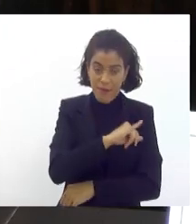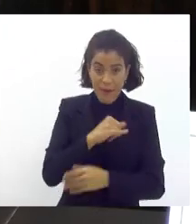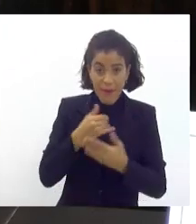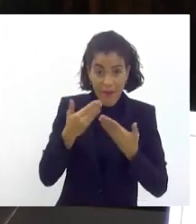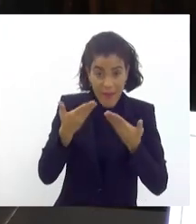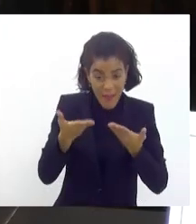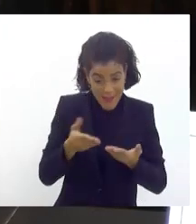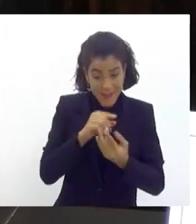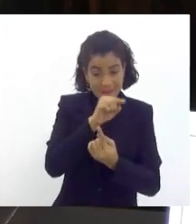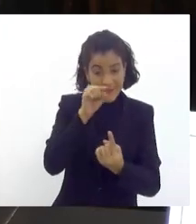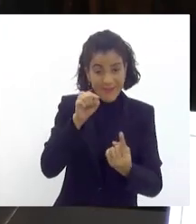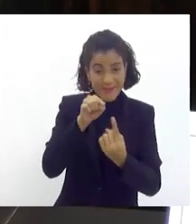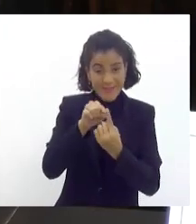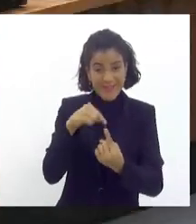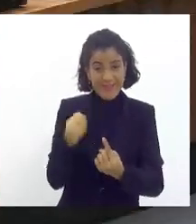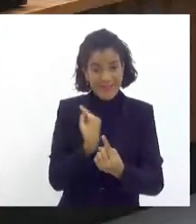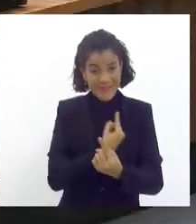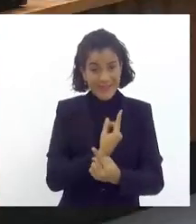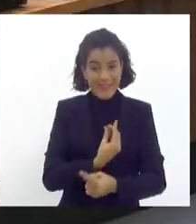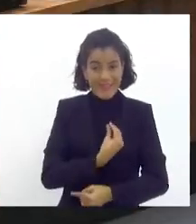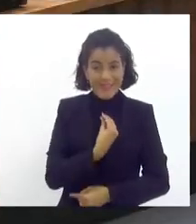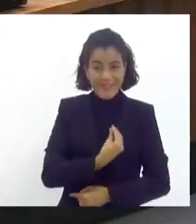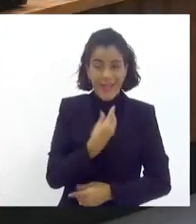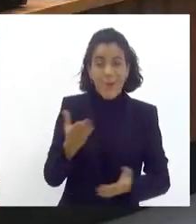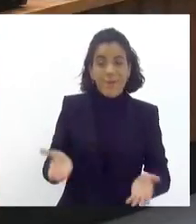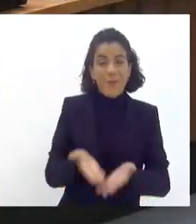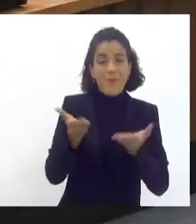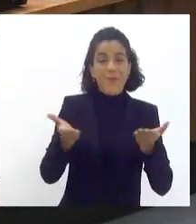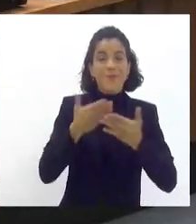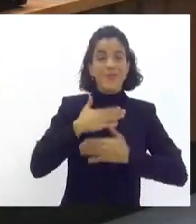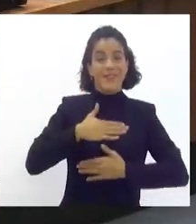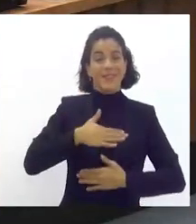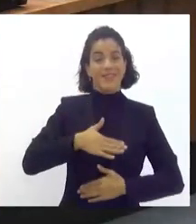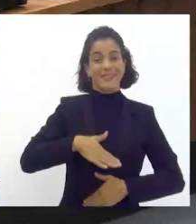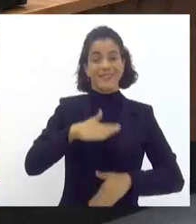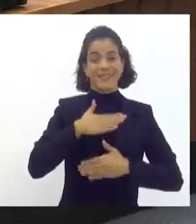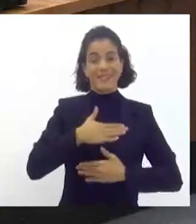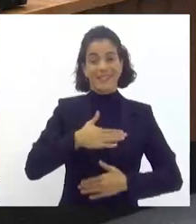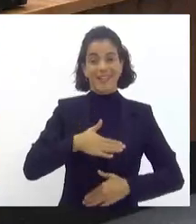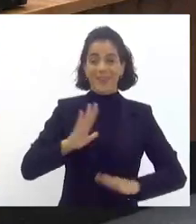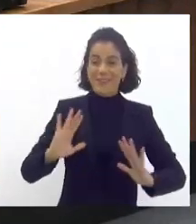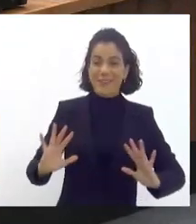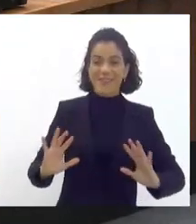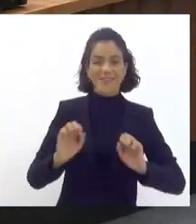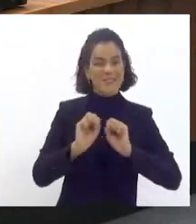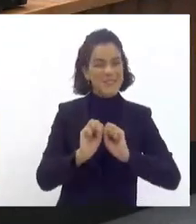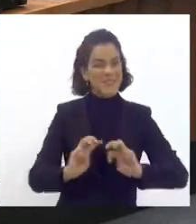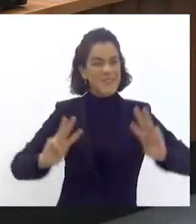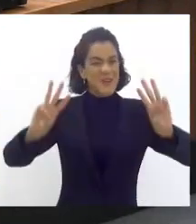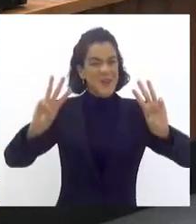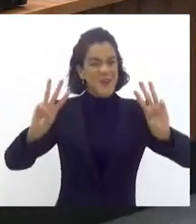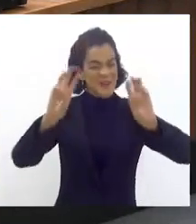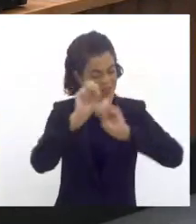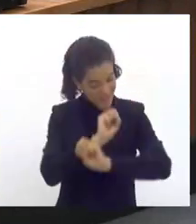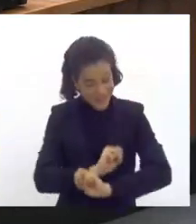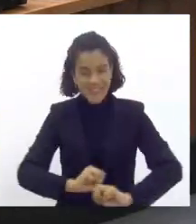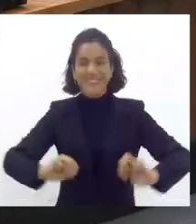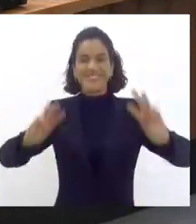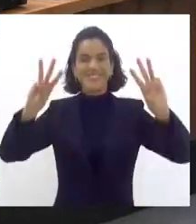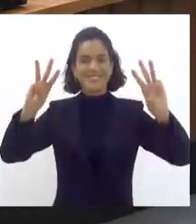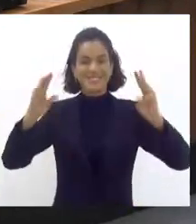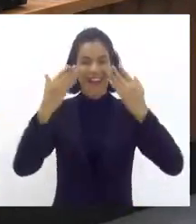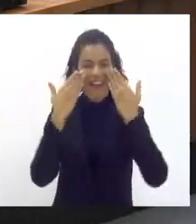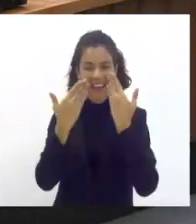que a gente está aqui como deputado promovendo a tranquilidade desse espetáculo que é o maior espetáculo a céu